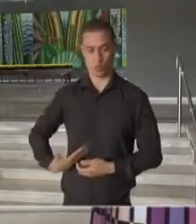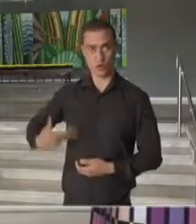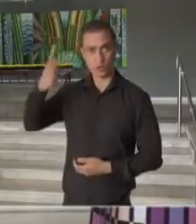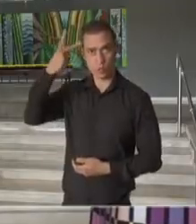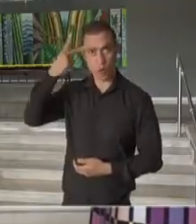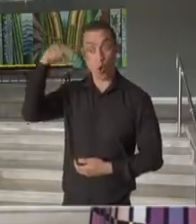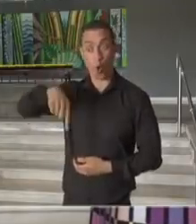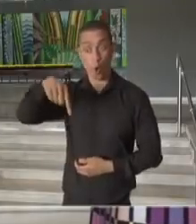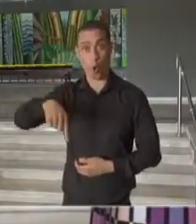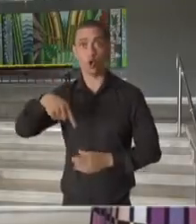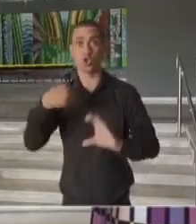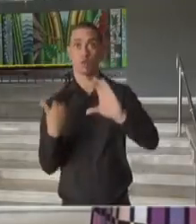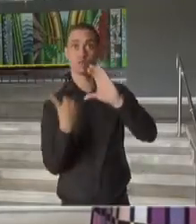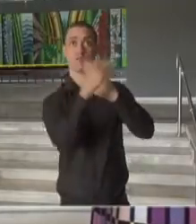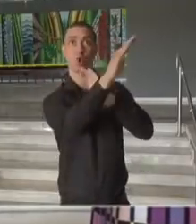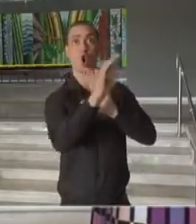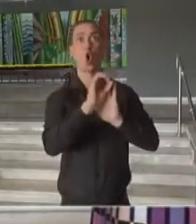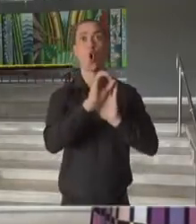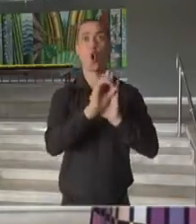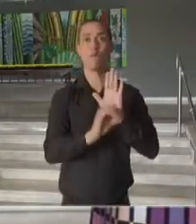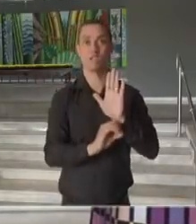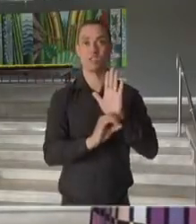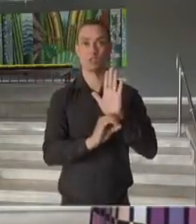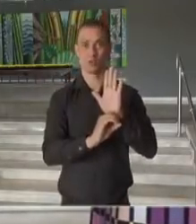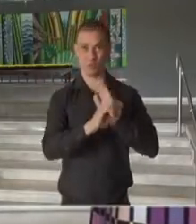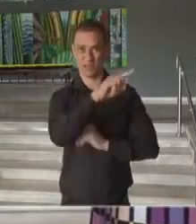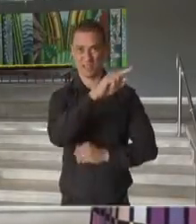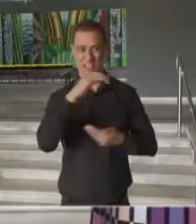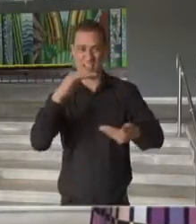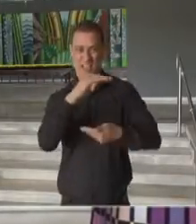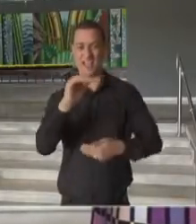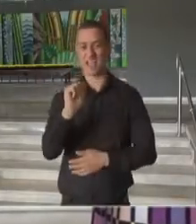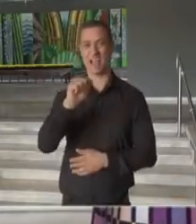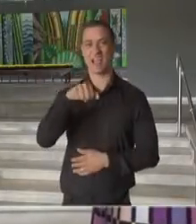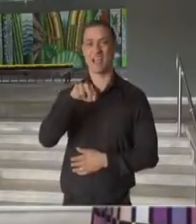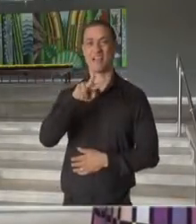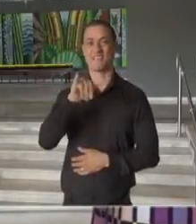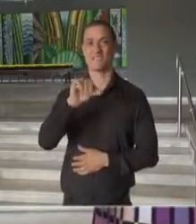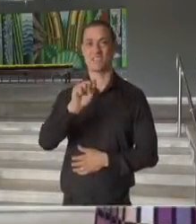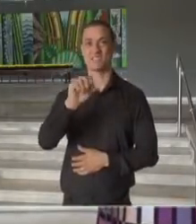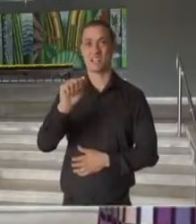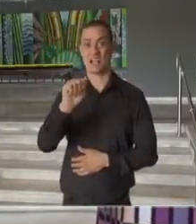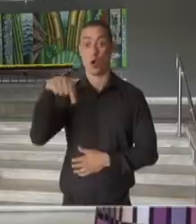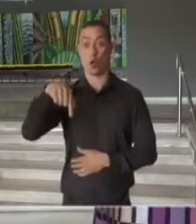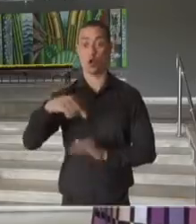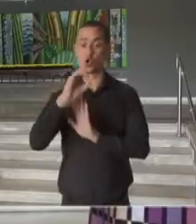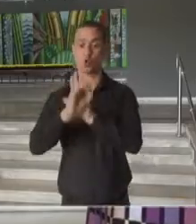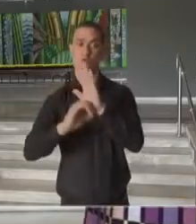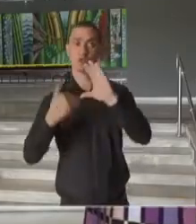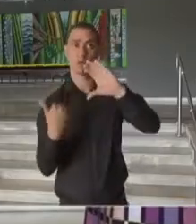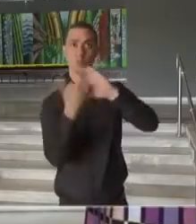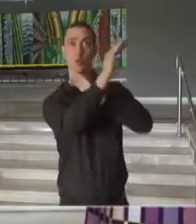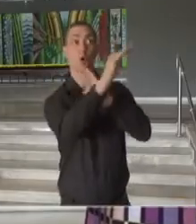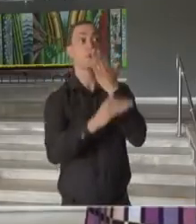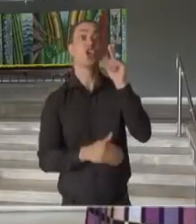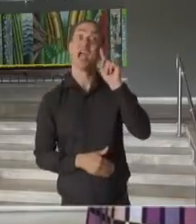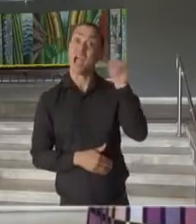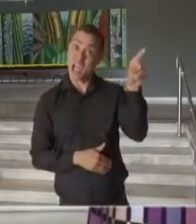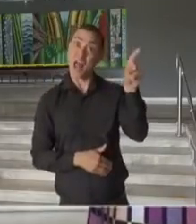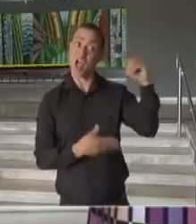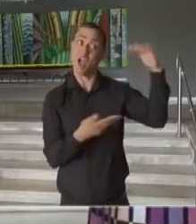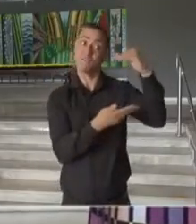envia hoje ofício à Anvisa, Agência Nacional de Vigilância Sanitária, solicitando que a Anvisa